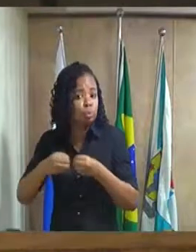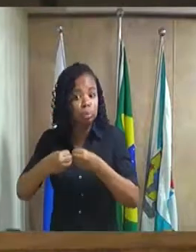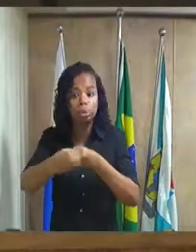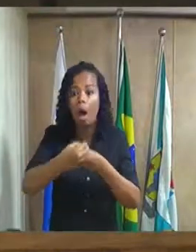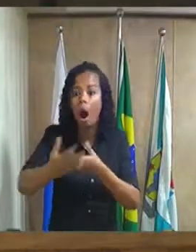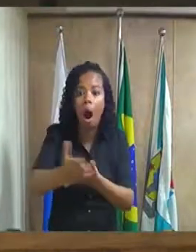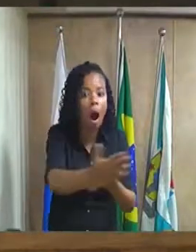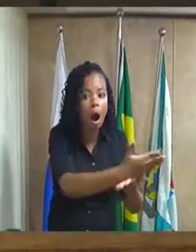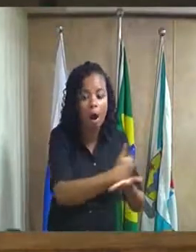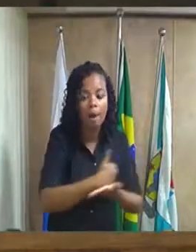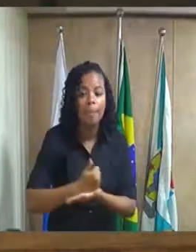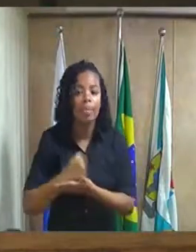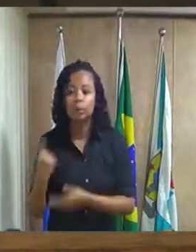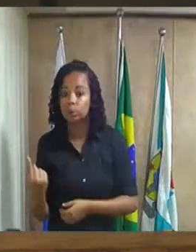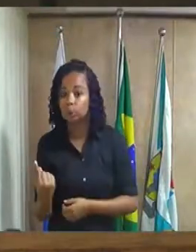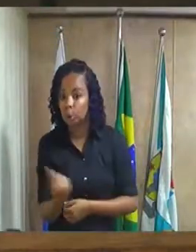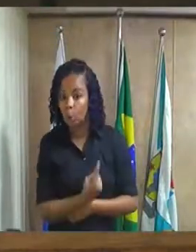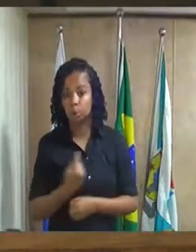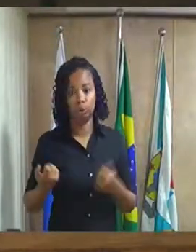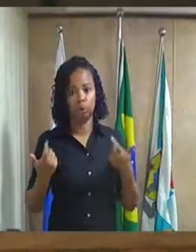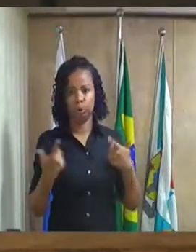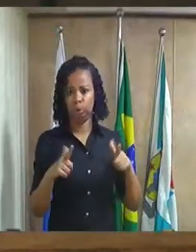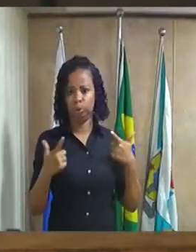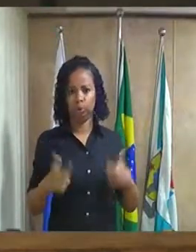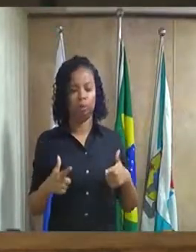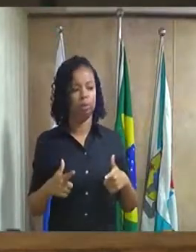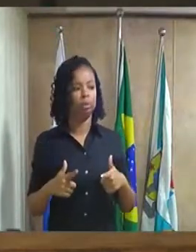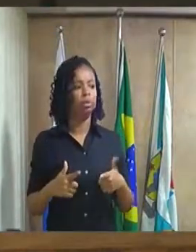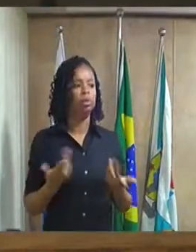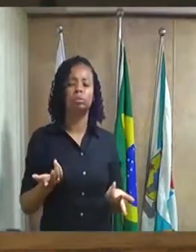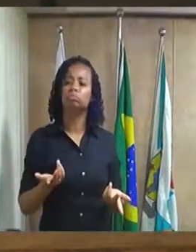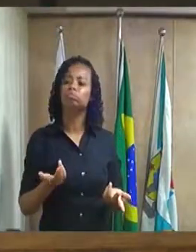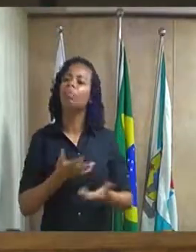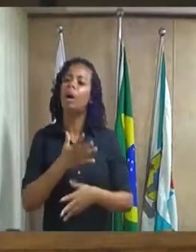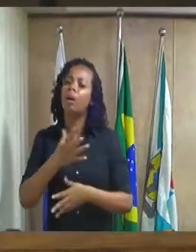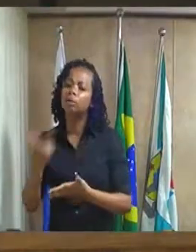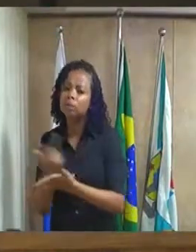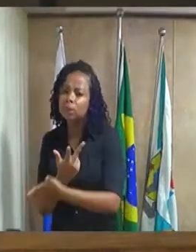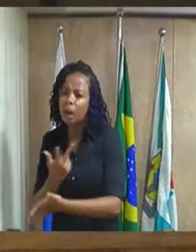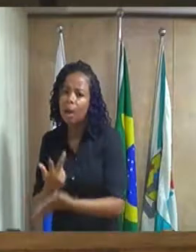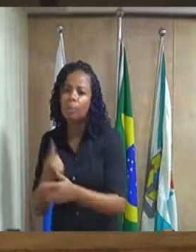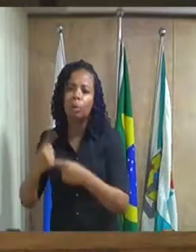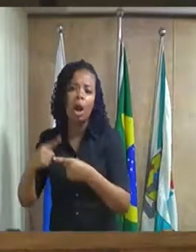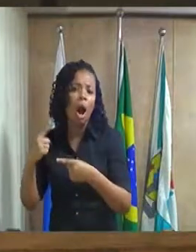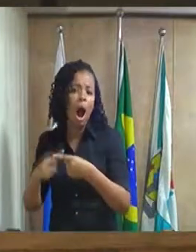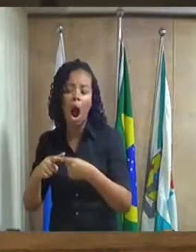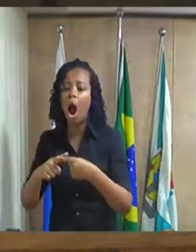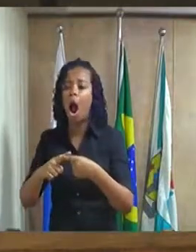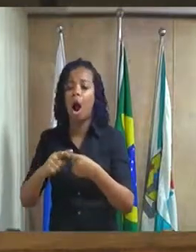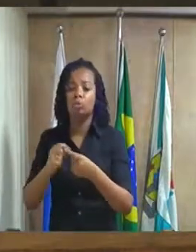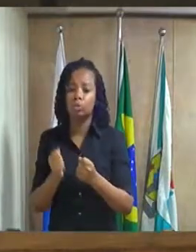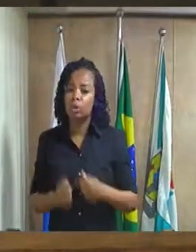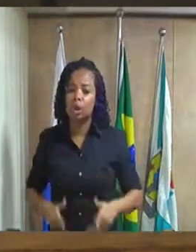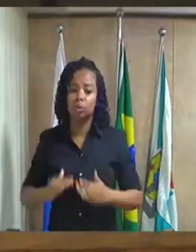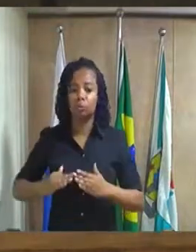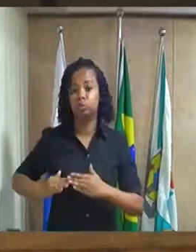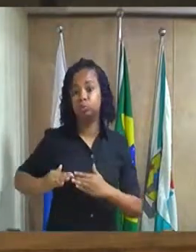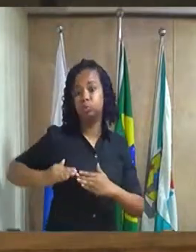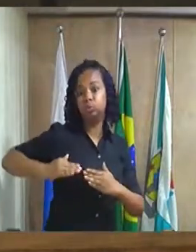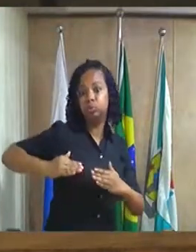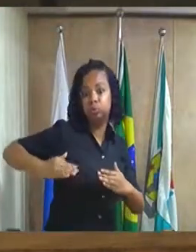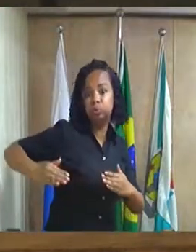não obtemos superávit porque as despesas são muito altas nós temos uma folha de